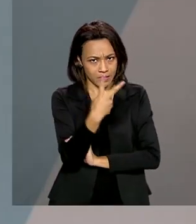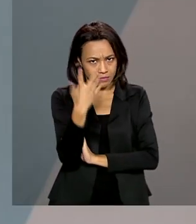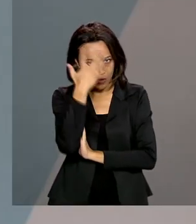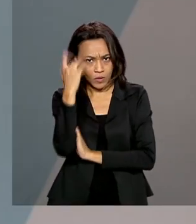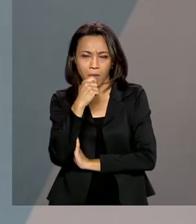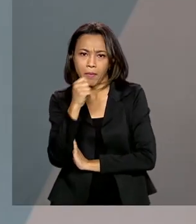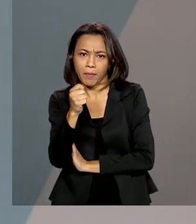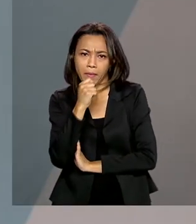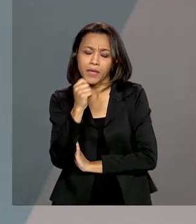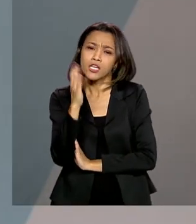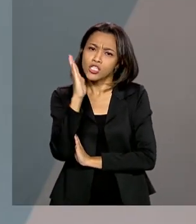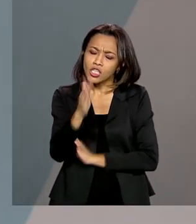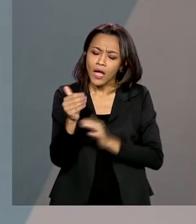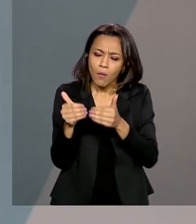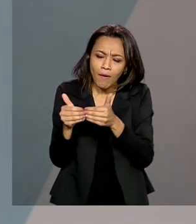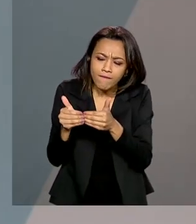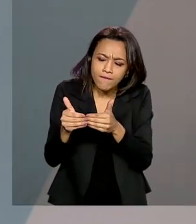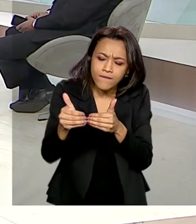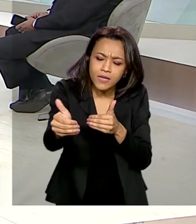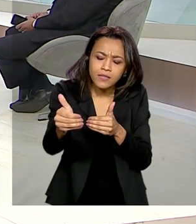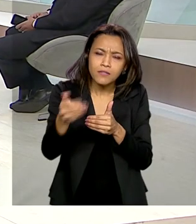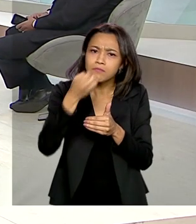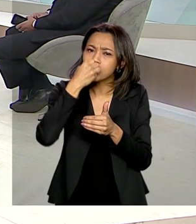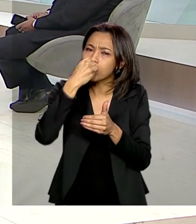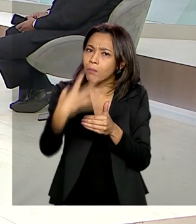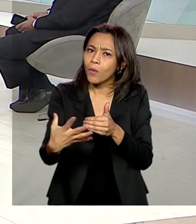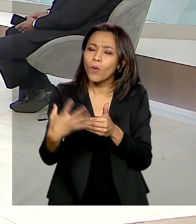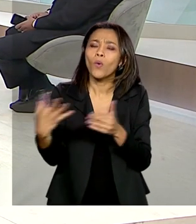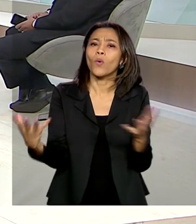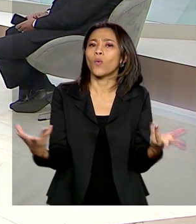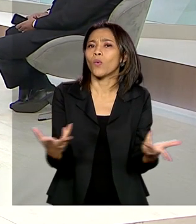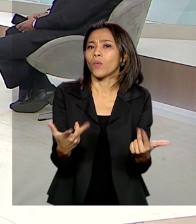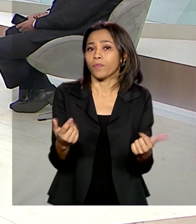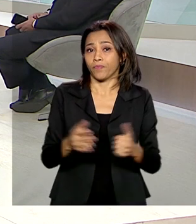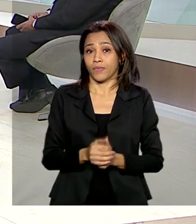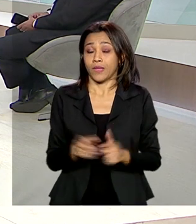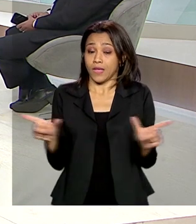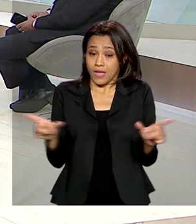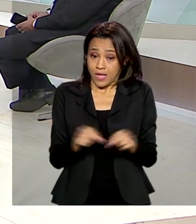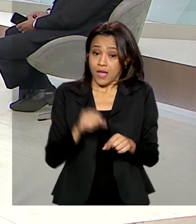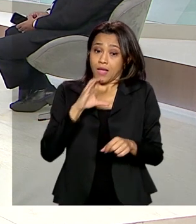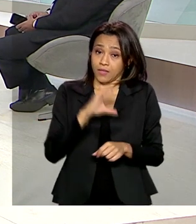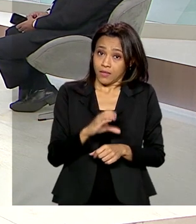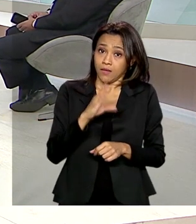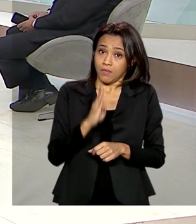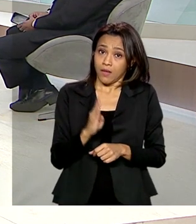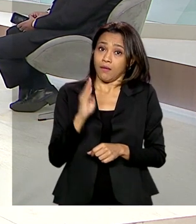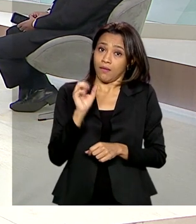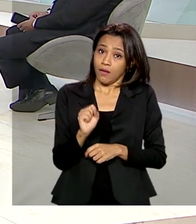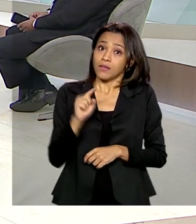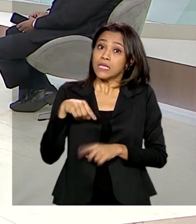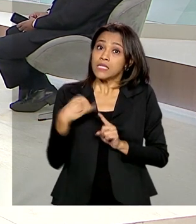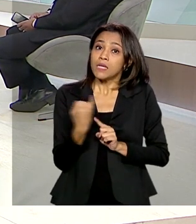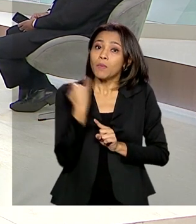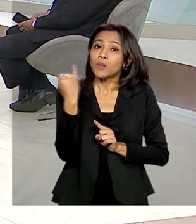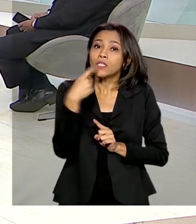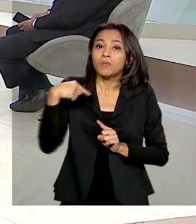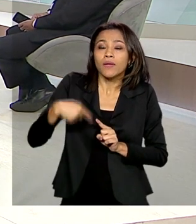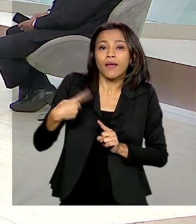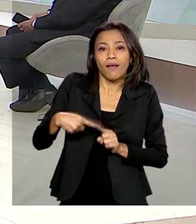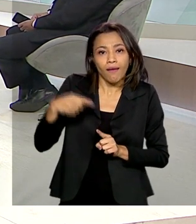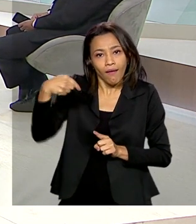já é um avanço importante ou é insuficiente? A CBS é muito importante, exatamente para poder corrigir,